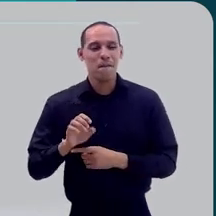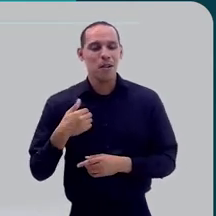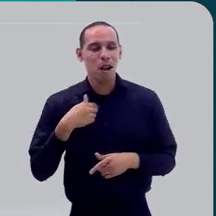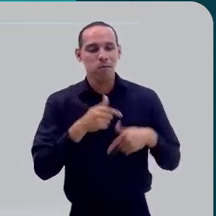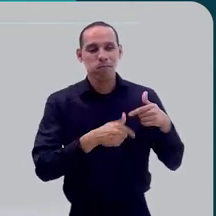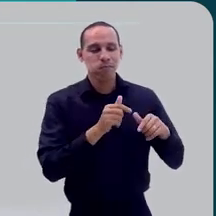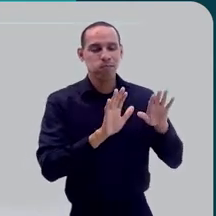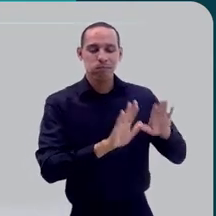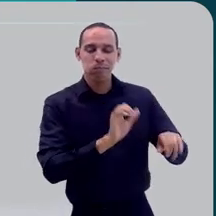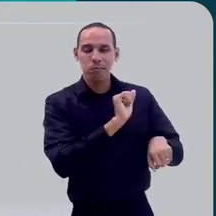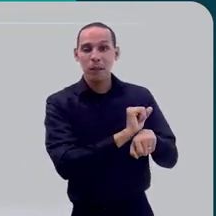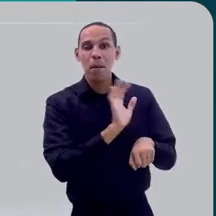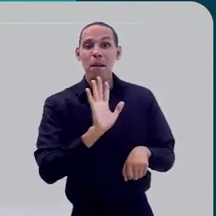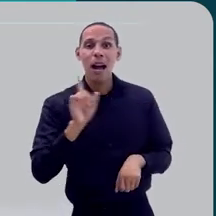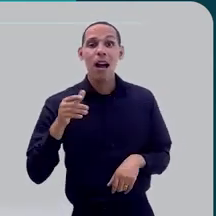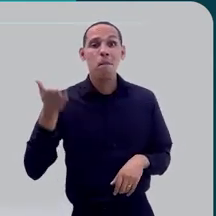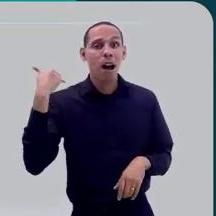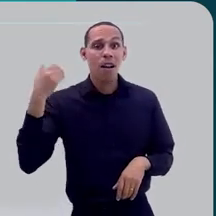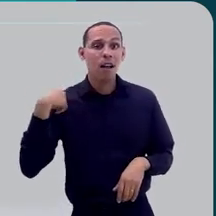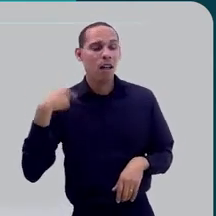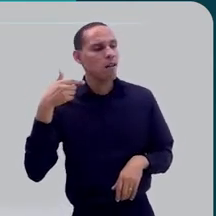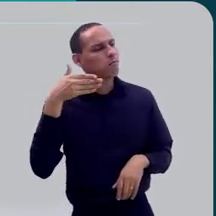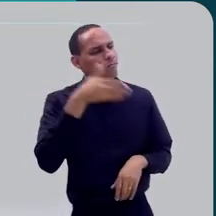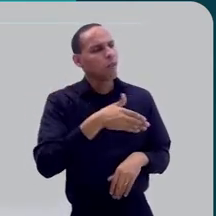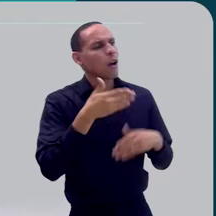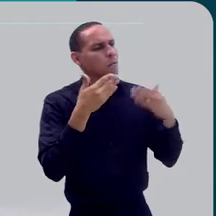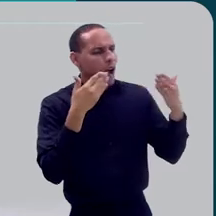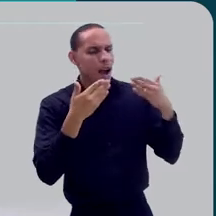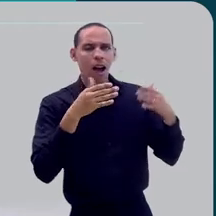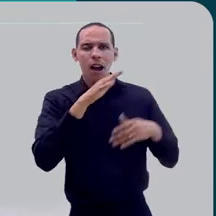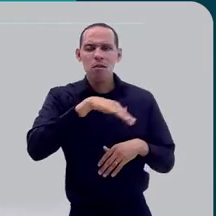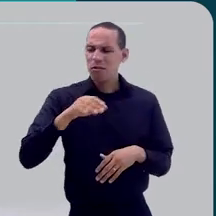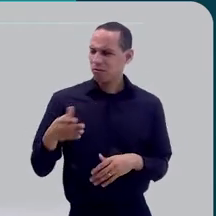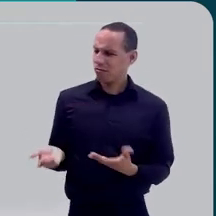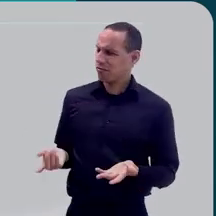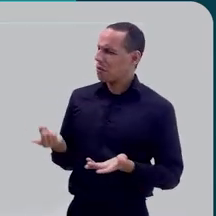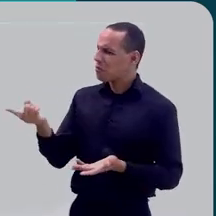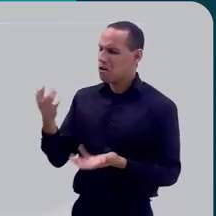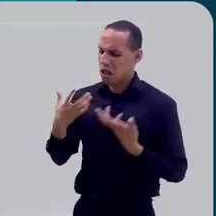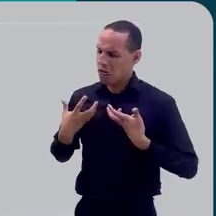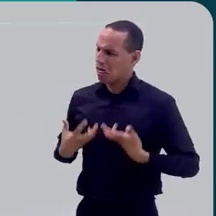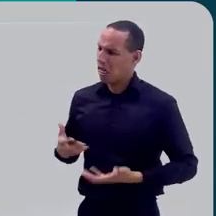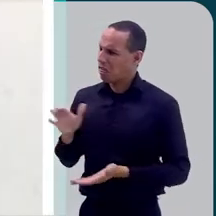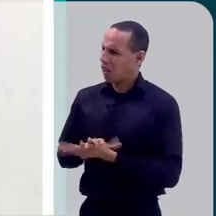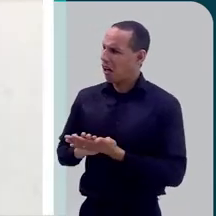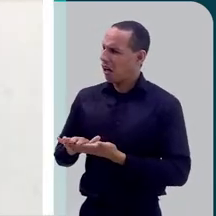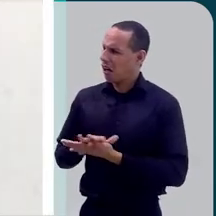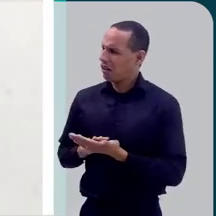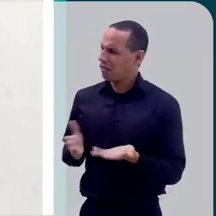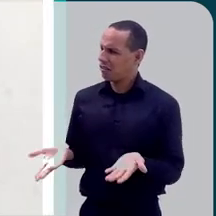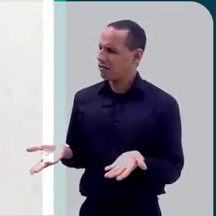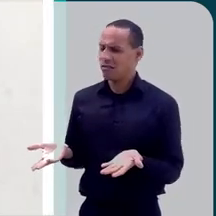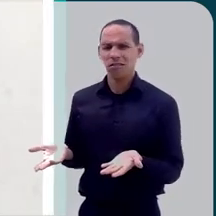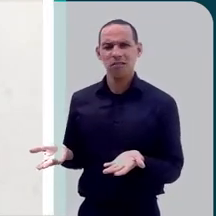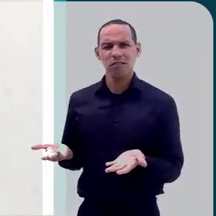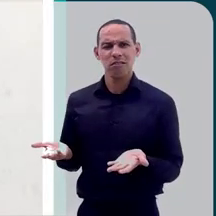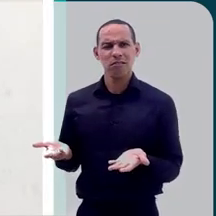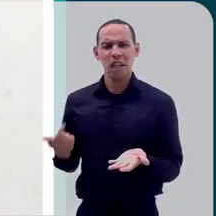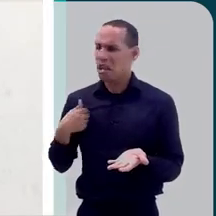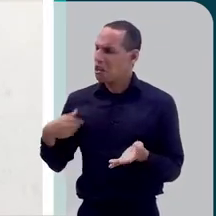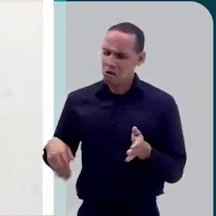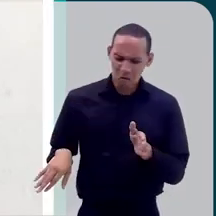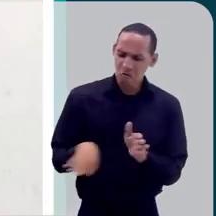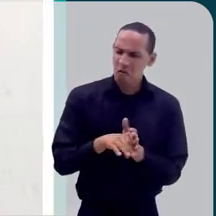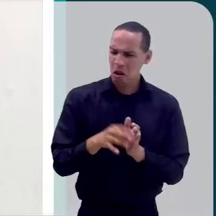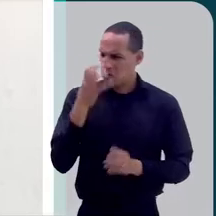trabalhava lá, o pessoal, poxa, mas você atende tanta gente e não fica esgotada. Eu